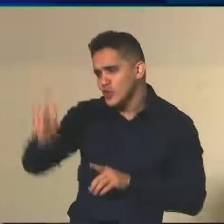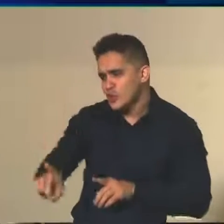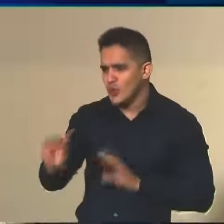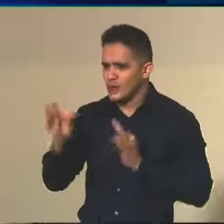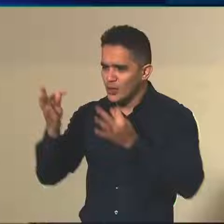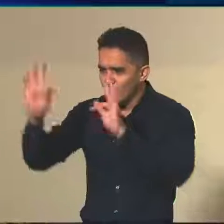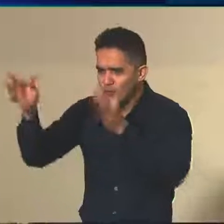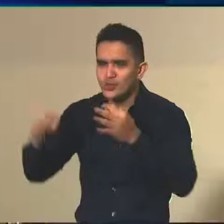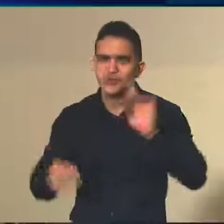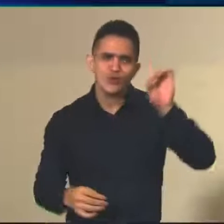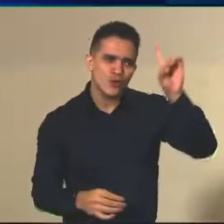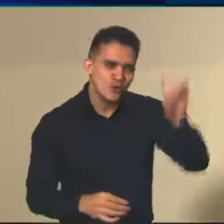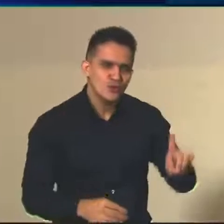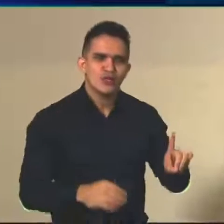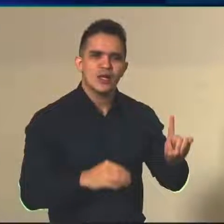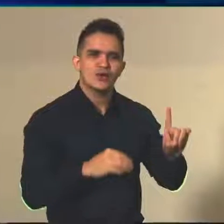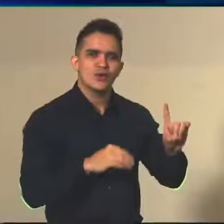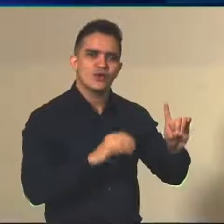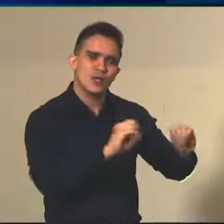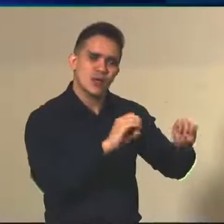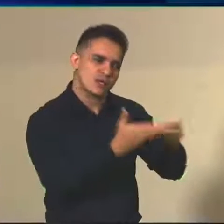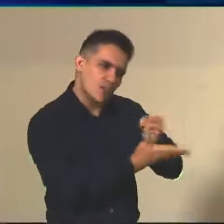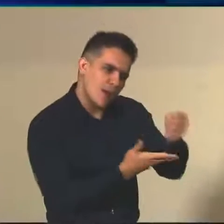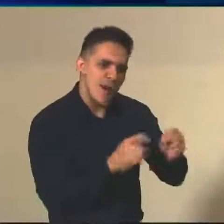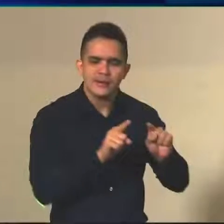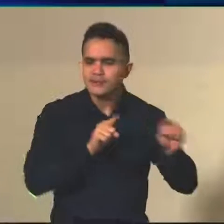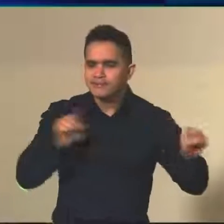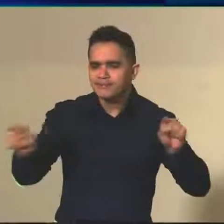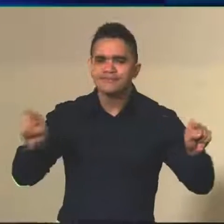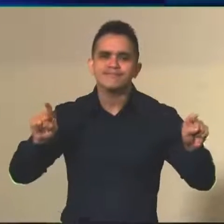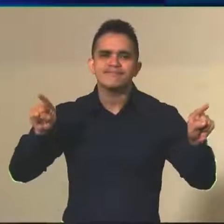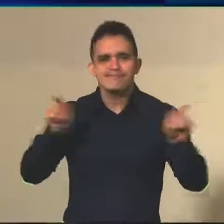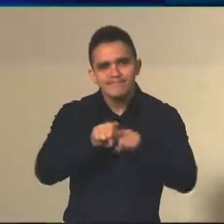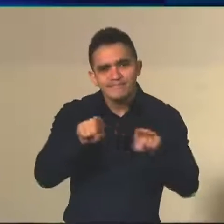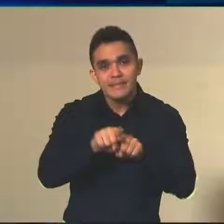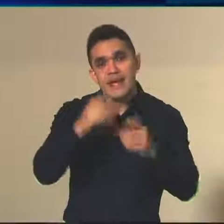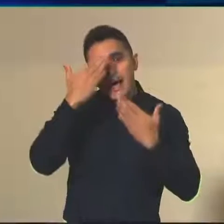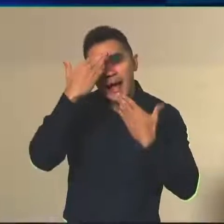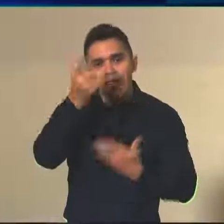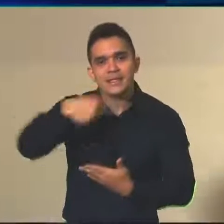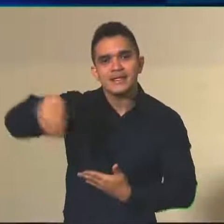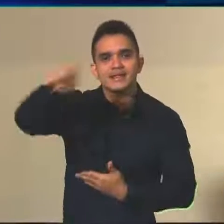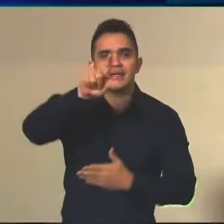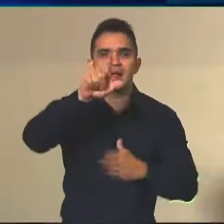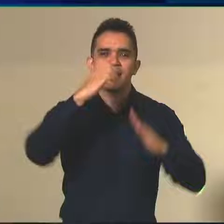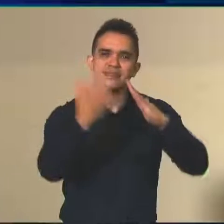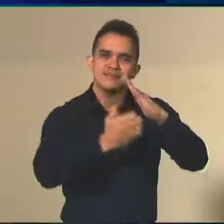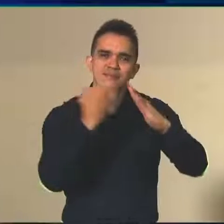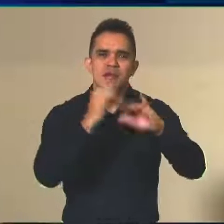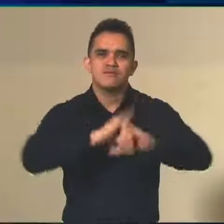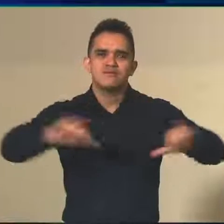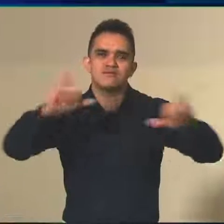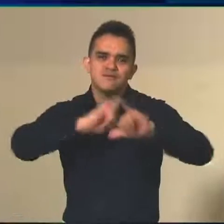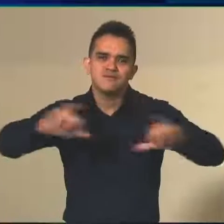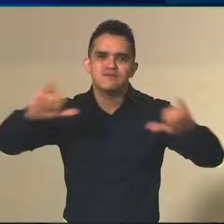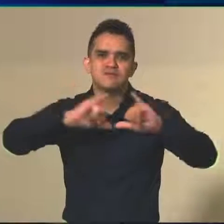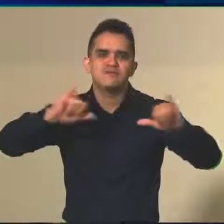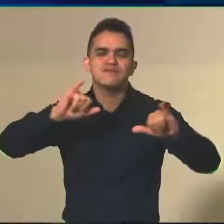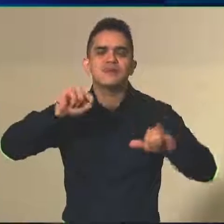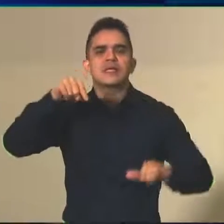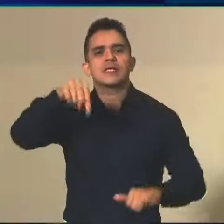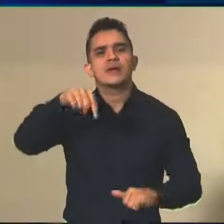e Fernando. Agradecer também aqui a presença da imprensa. Cumprimentar todos aqueles que nos acompanham